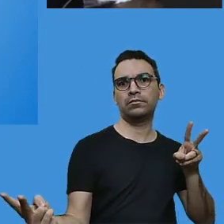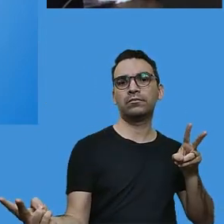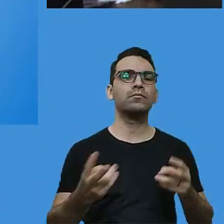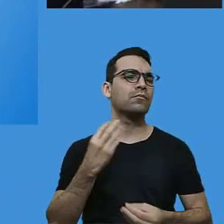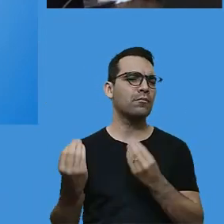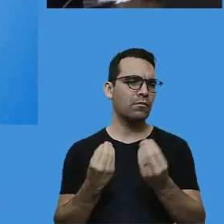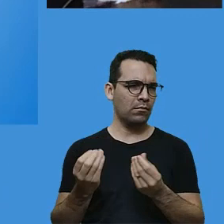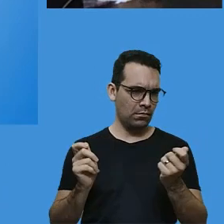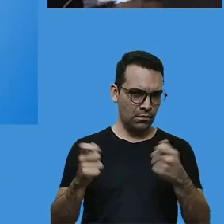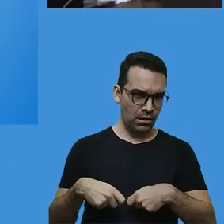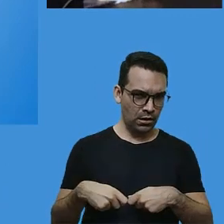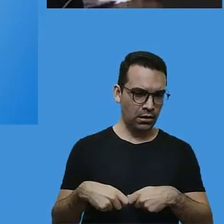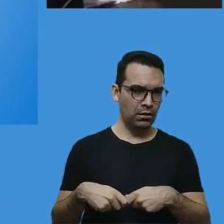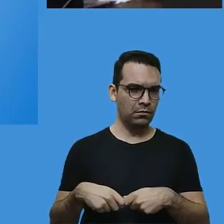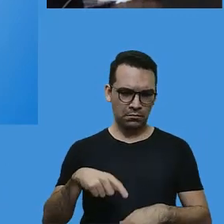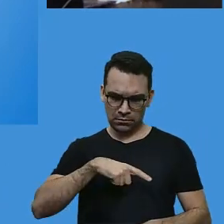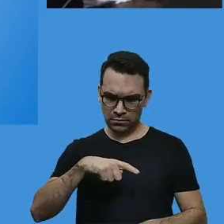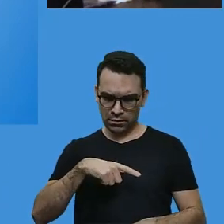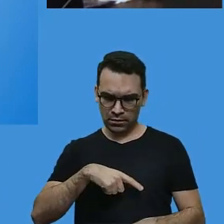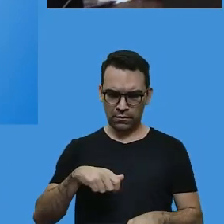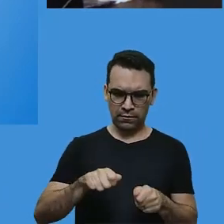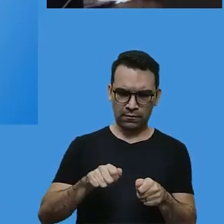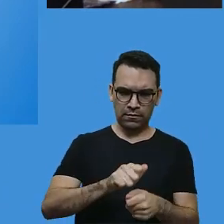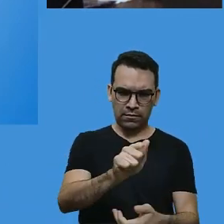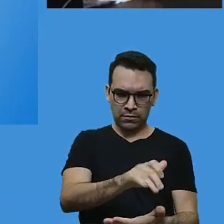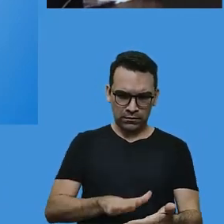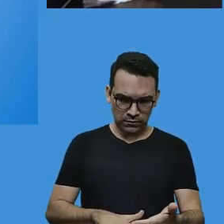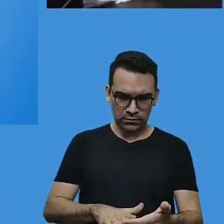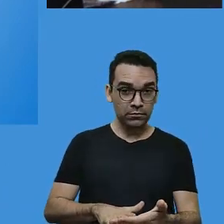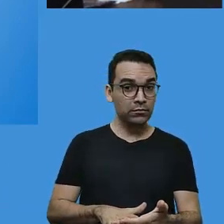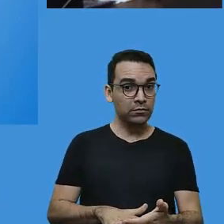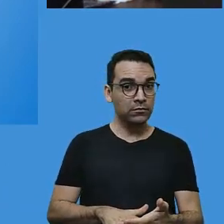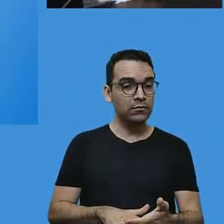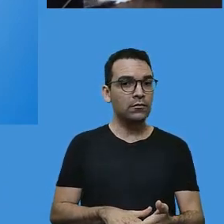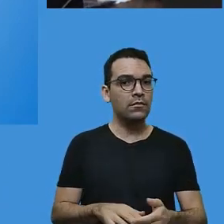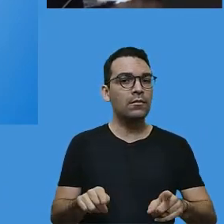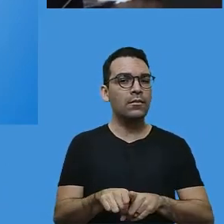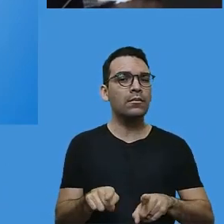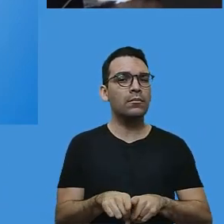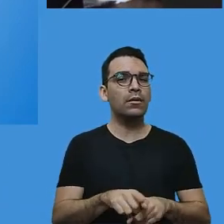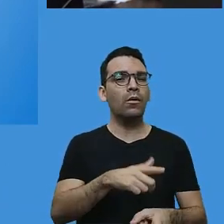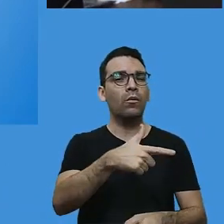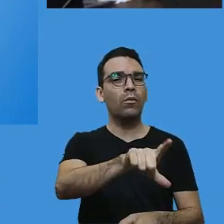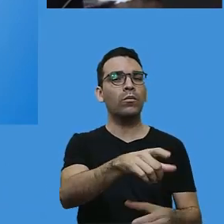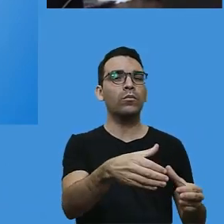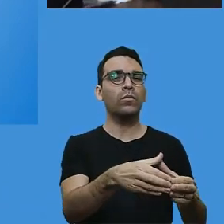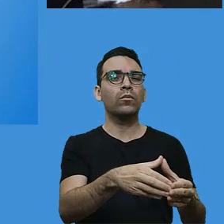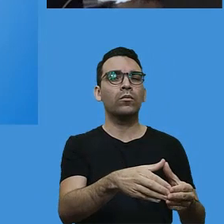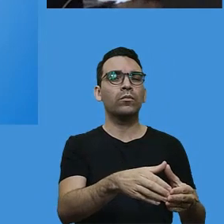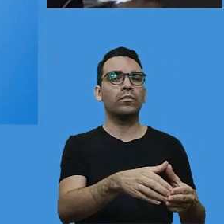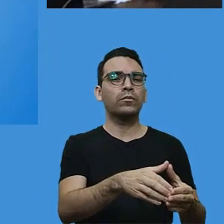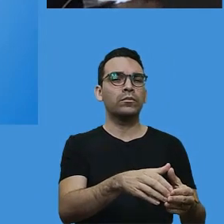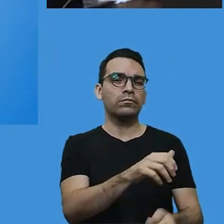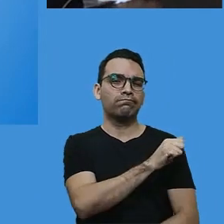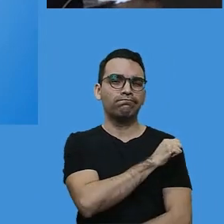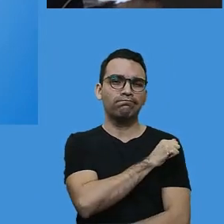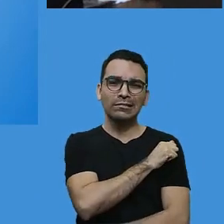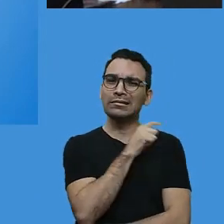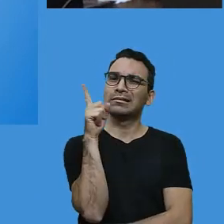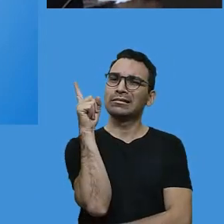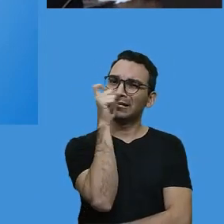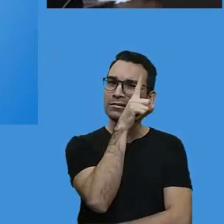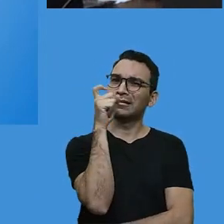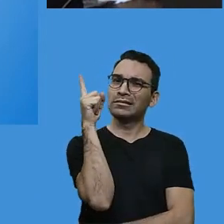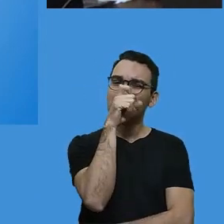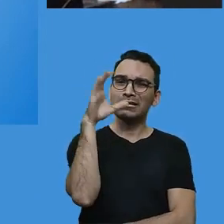ele de fato está fazendo. E os alunos que têm mais dificuldades e precisam de auxílio. Não que